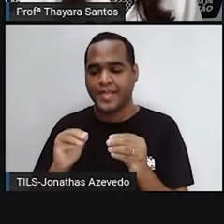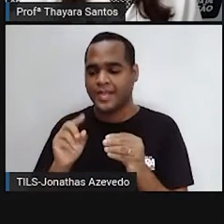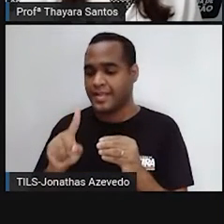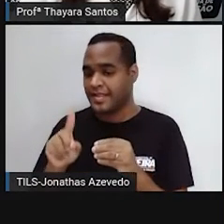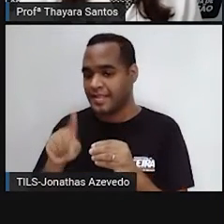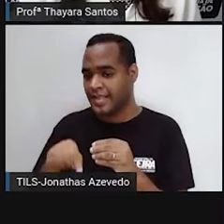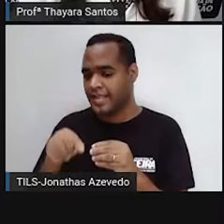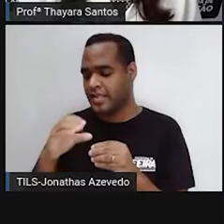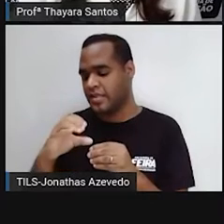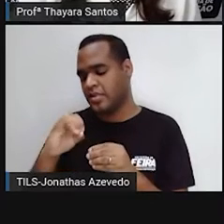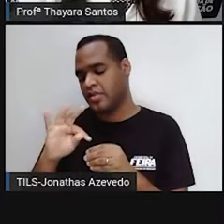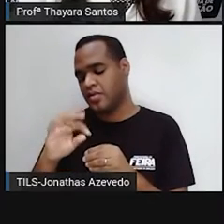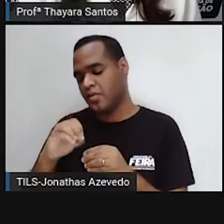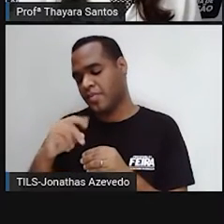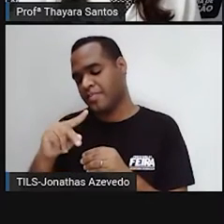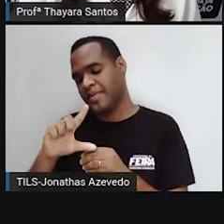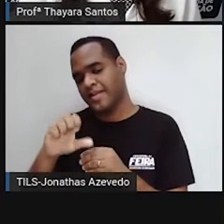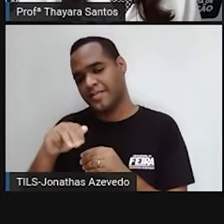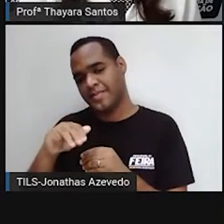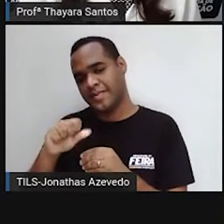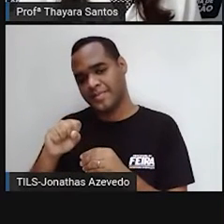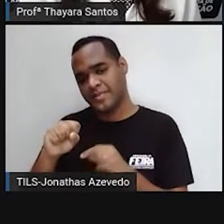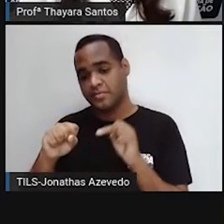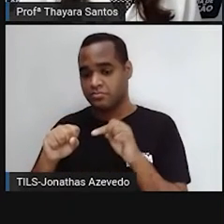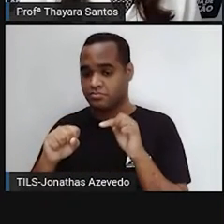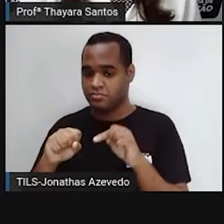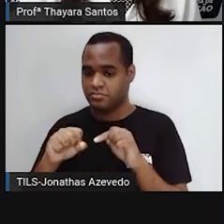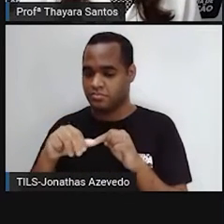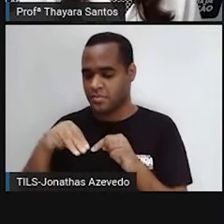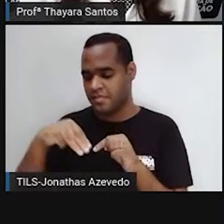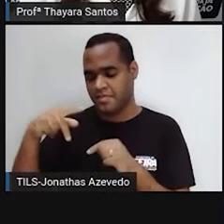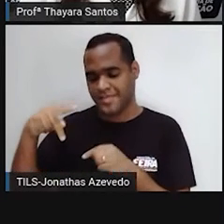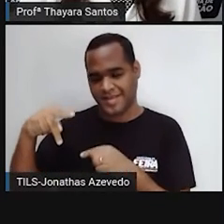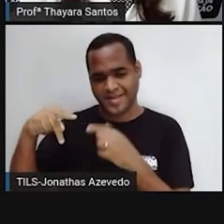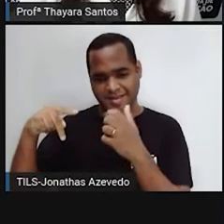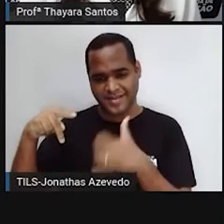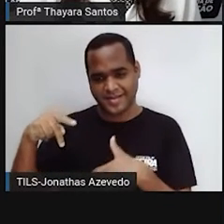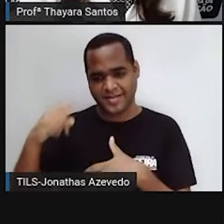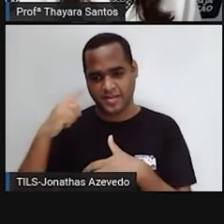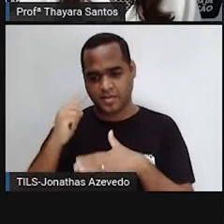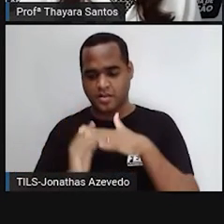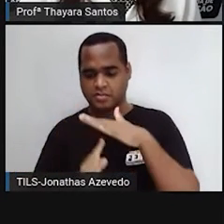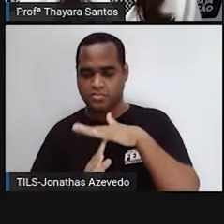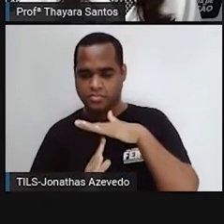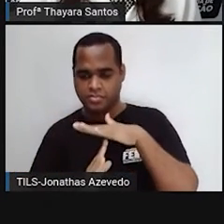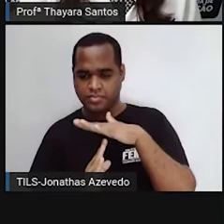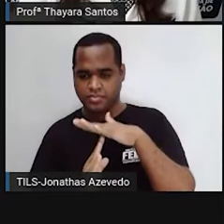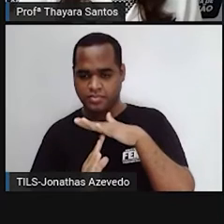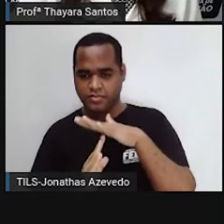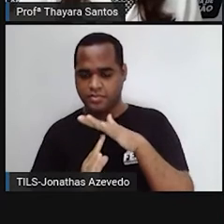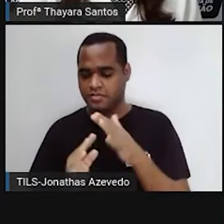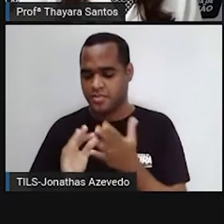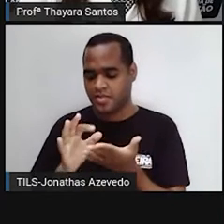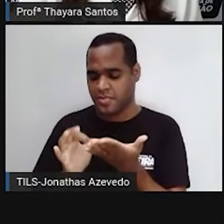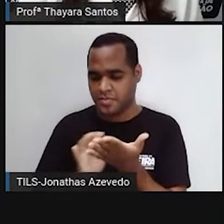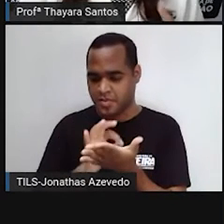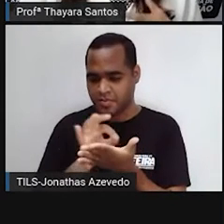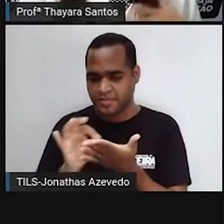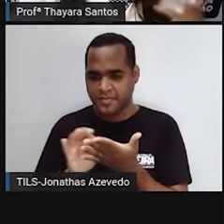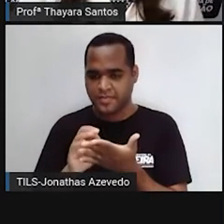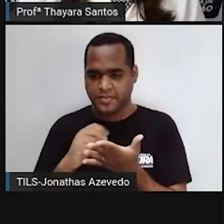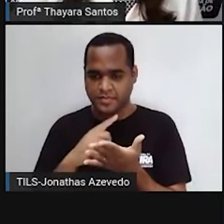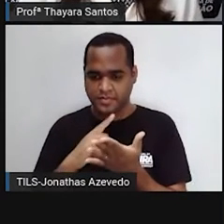citoplasma. Então, a gente tem a membrana plasmática, que é essa delimitação aqui da célula, que é ela que